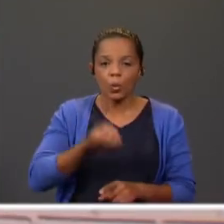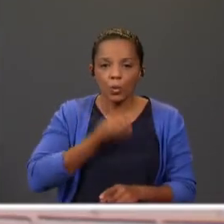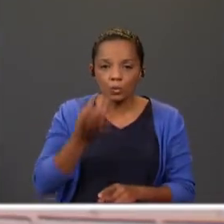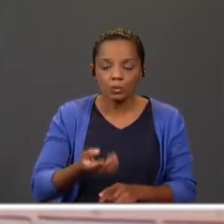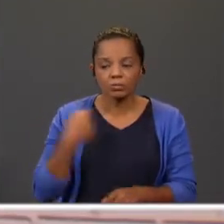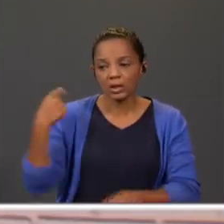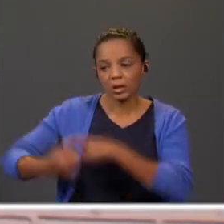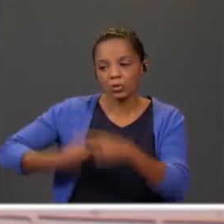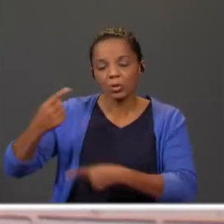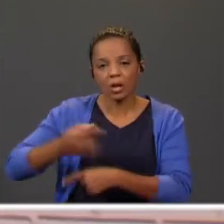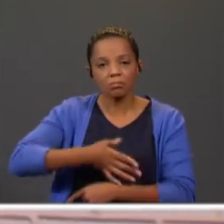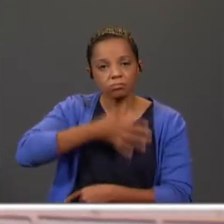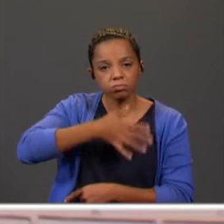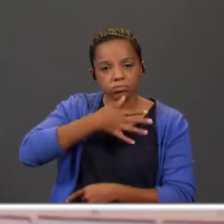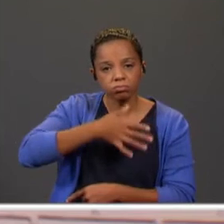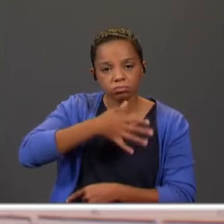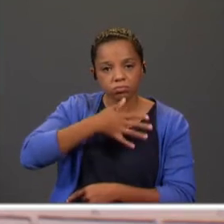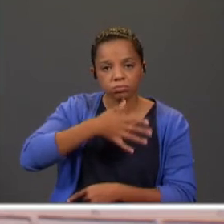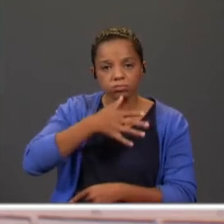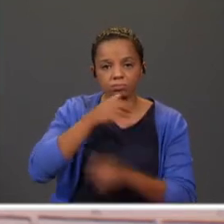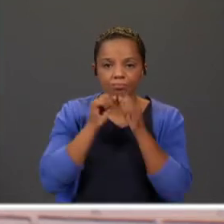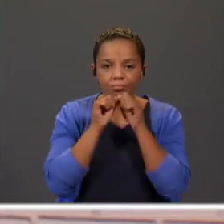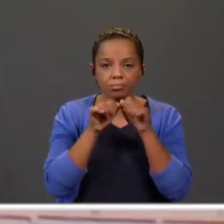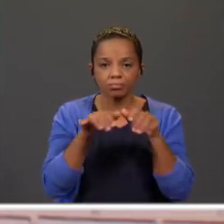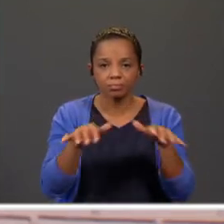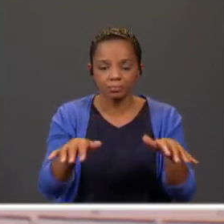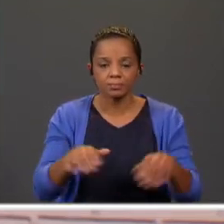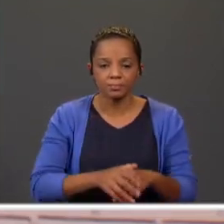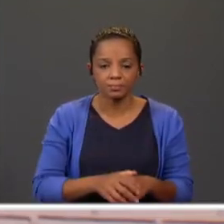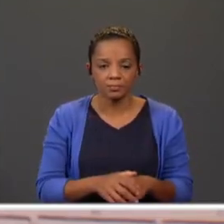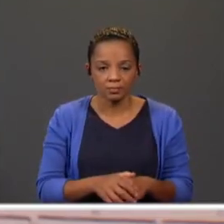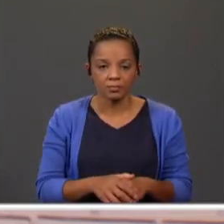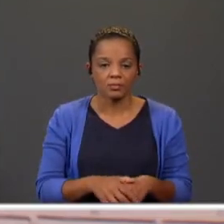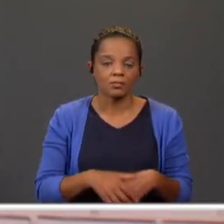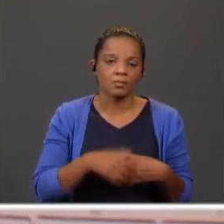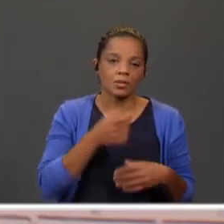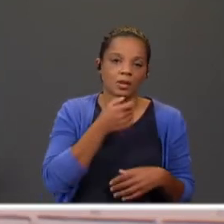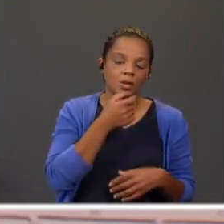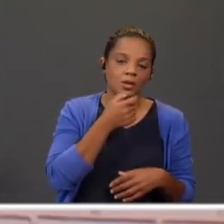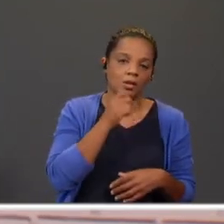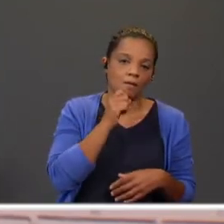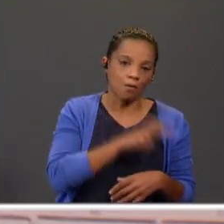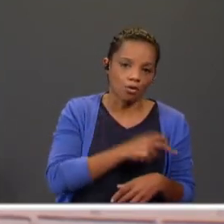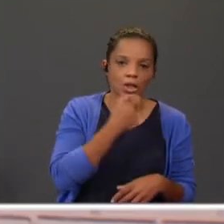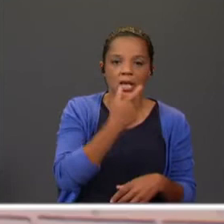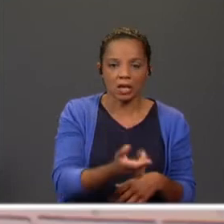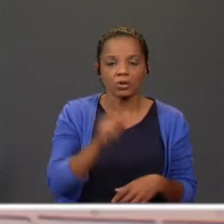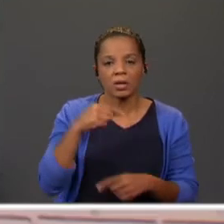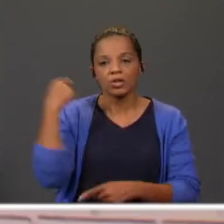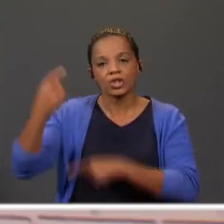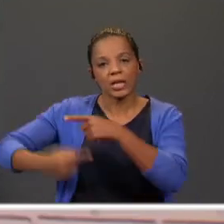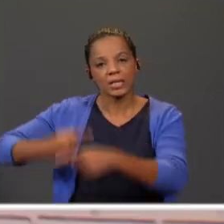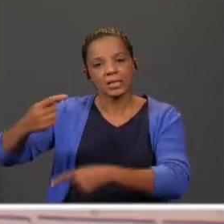vai passando oralmente. Ou seja, vai sendo contado de avós para netos e de gerações em gerações.